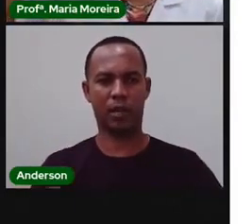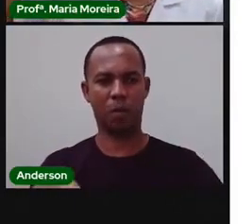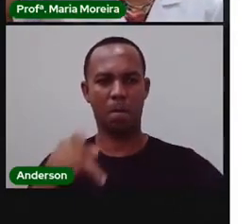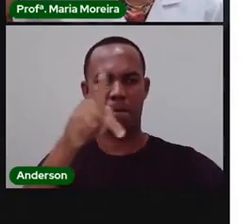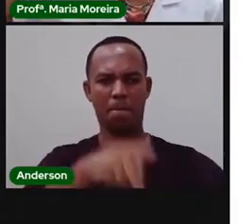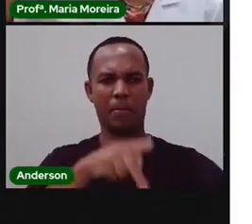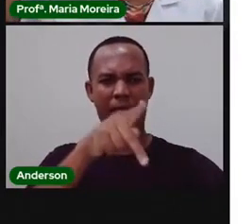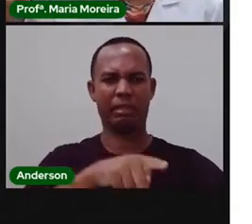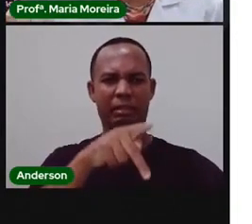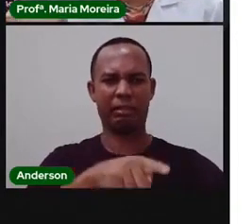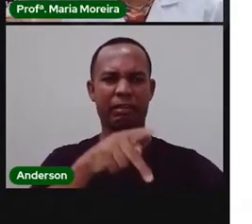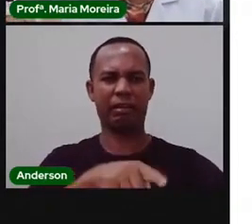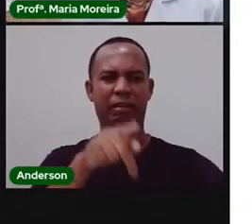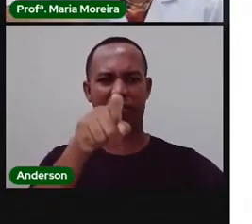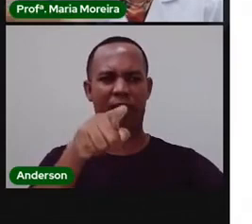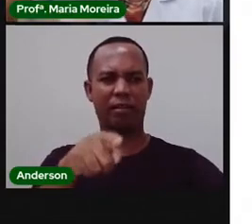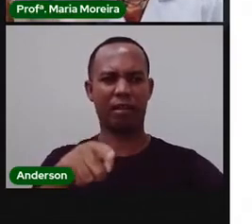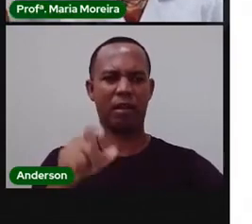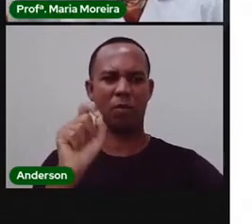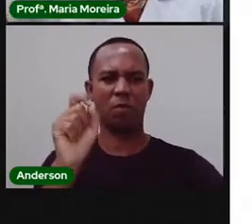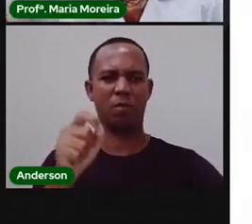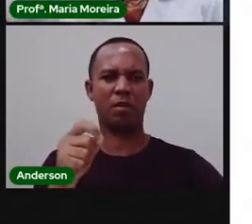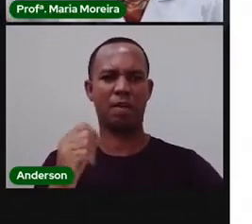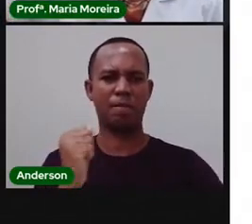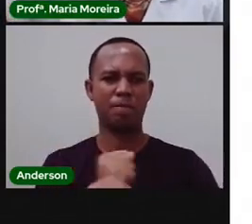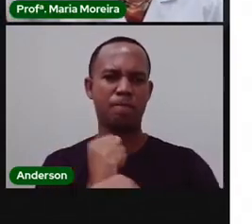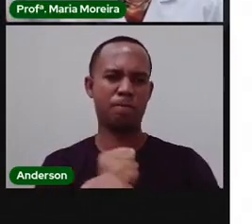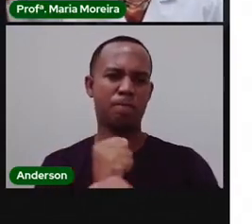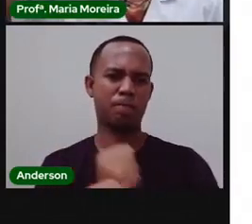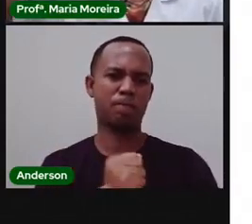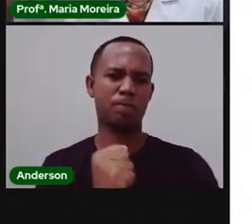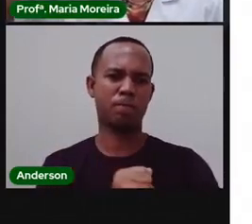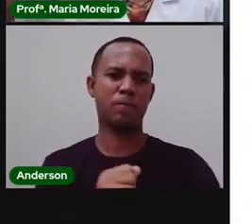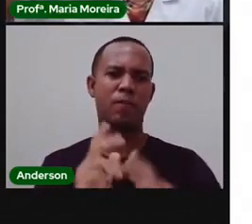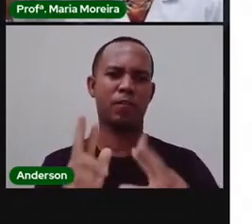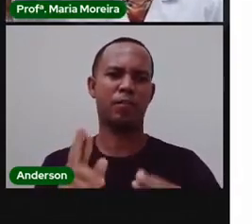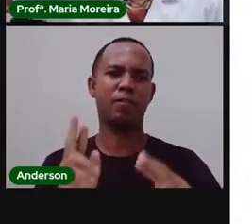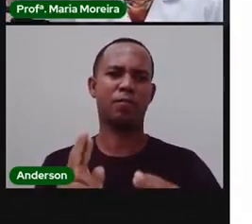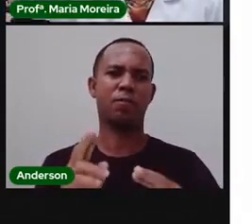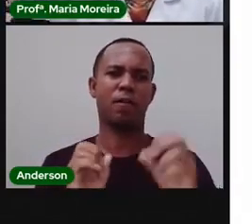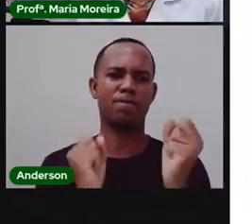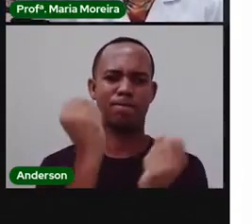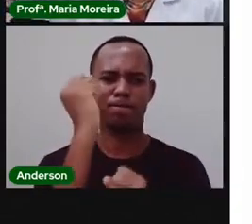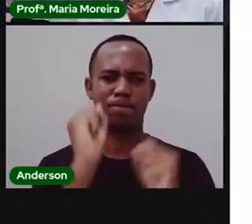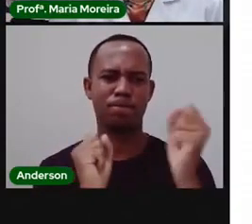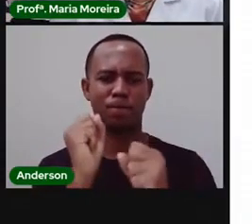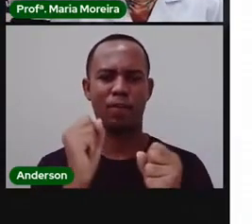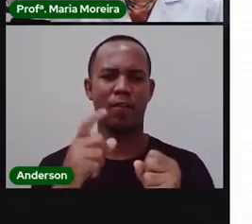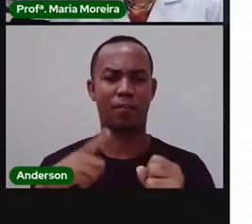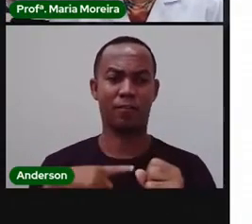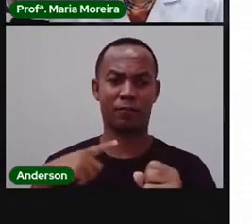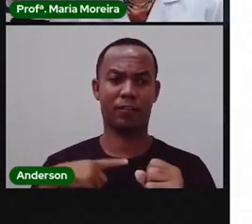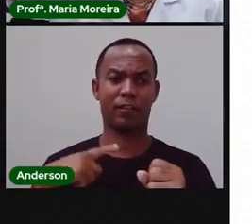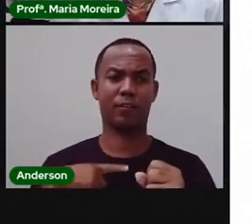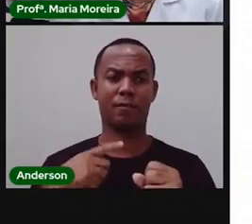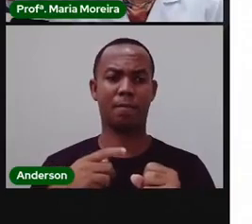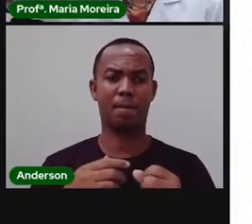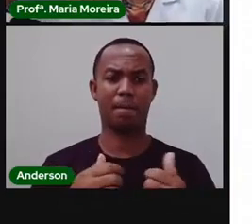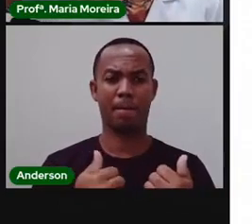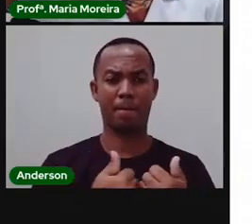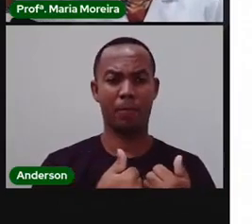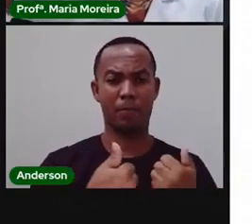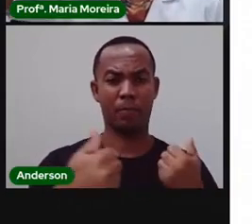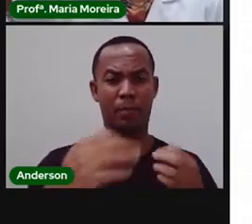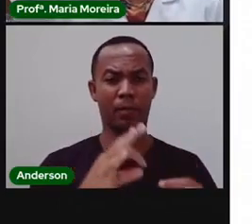São José das Itaporarotas. Quem mora no distrito de Matinha, ou que mora lá no quilômetro 13, Ticuaro Sul, São